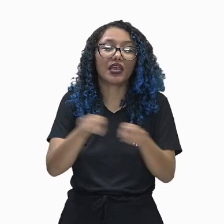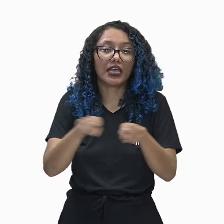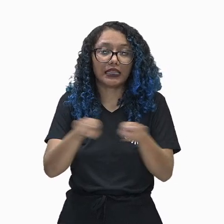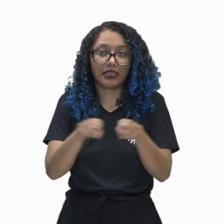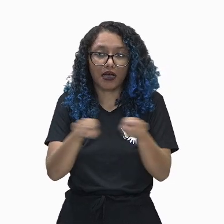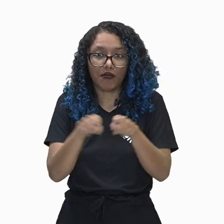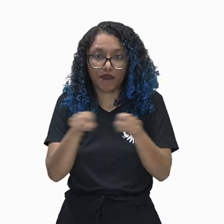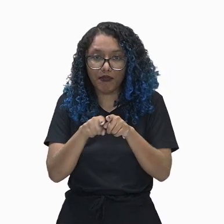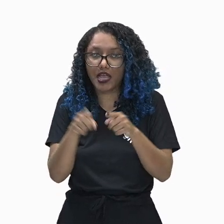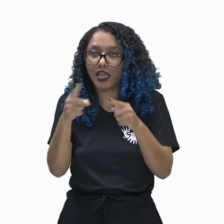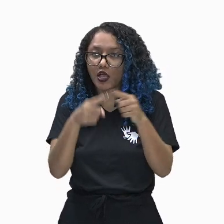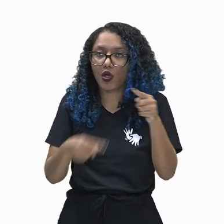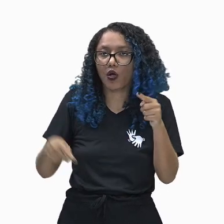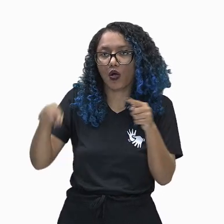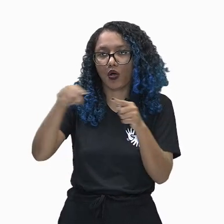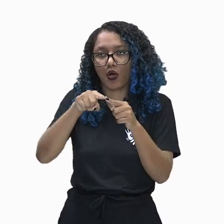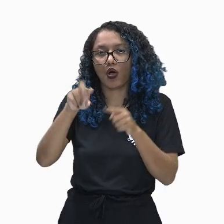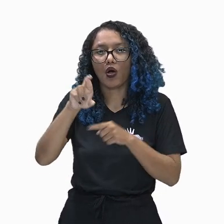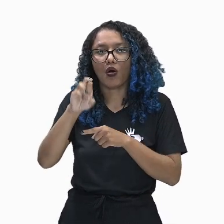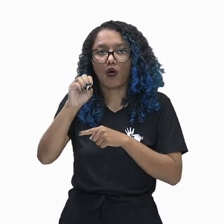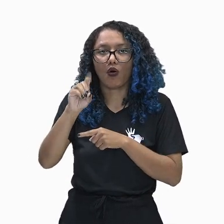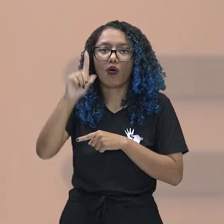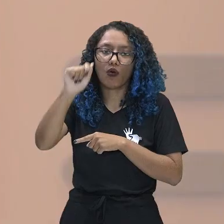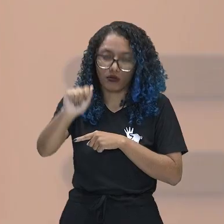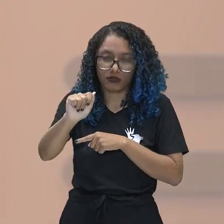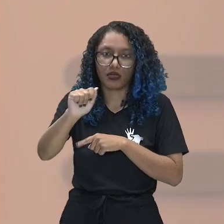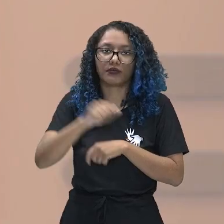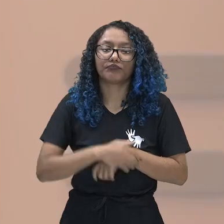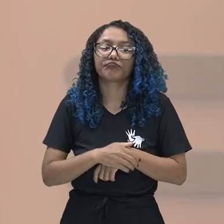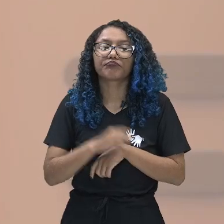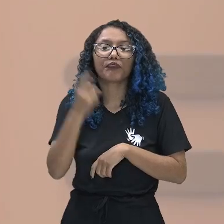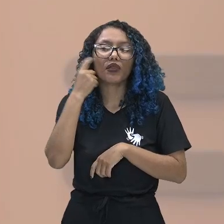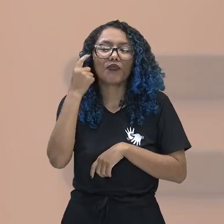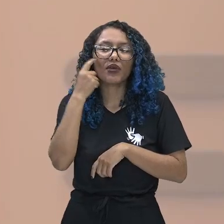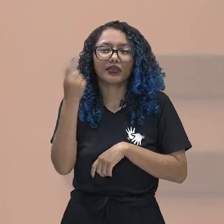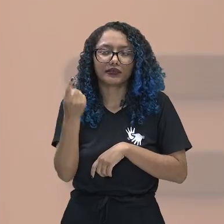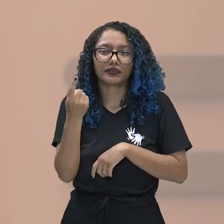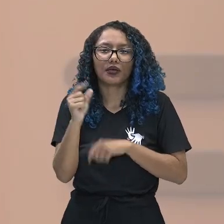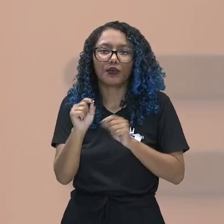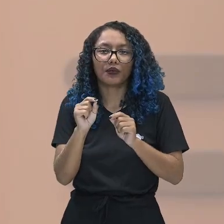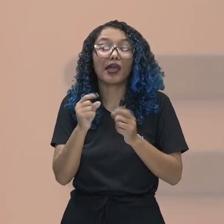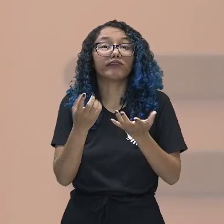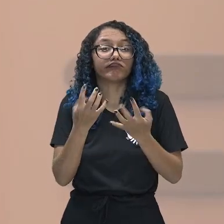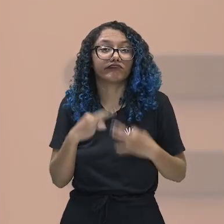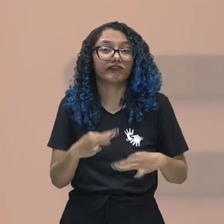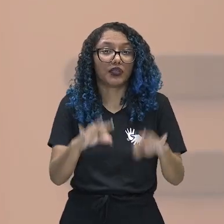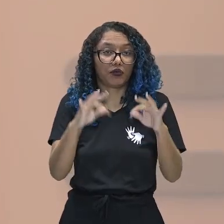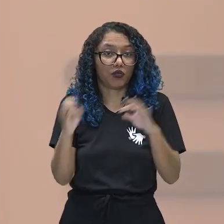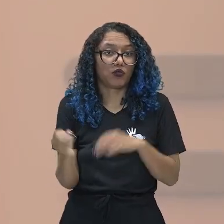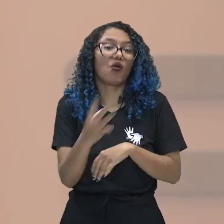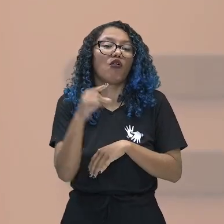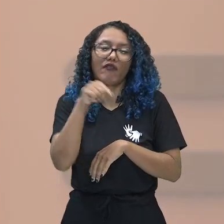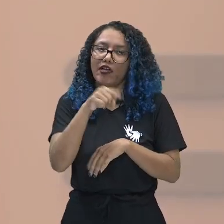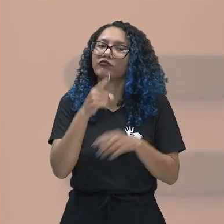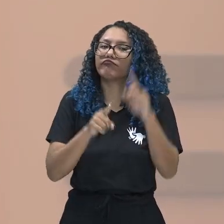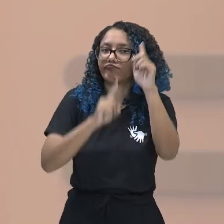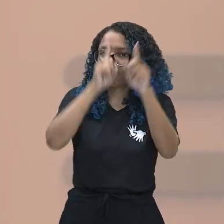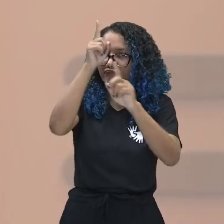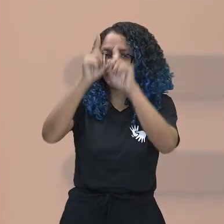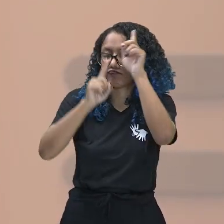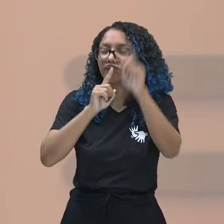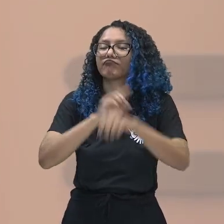Então pensa aí também nessas primeiras civilizações como o Tecnologias novas. Então fazer a escrita